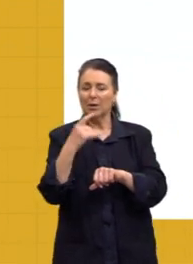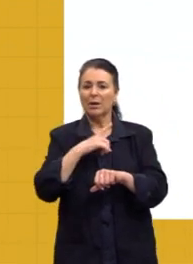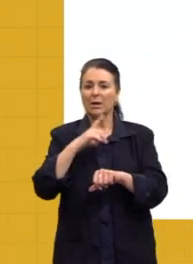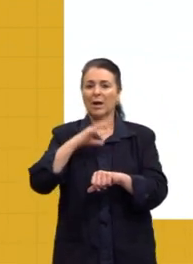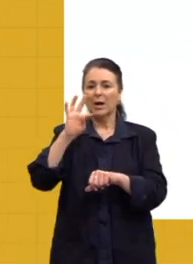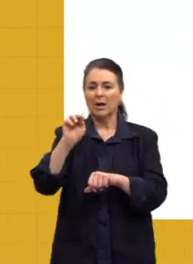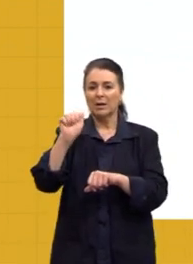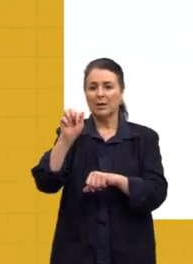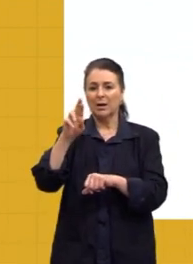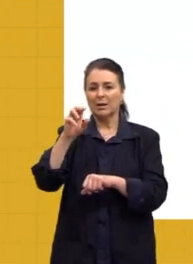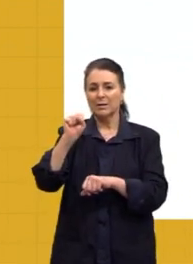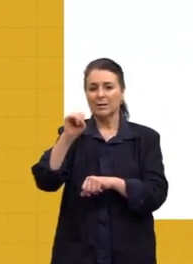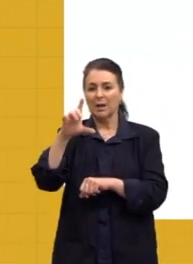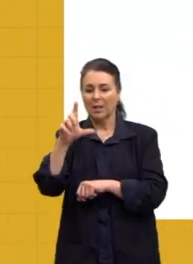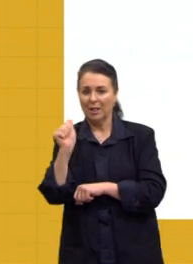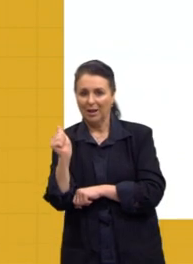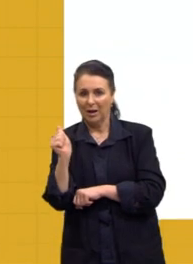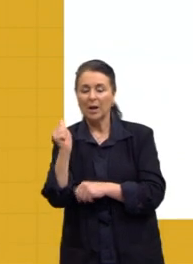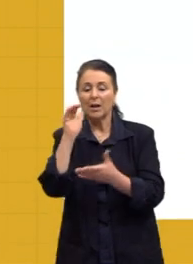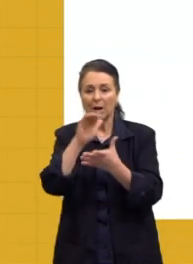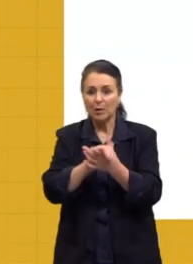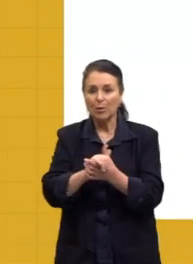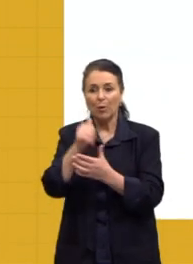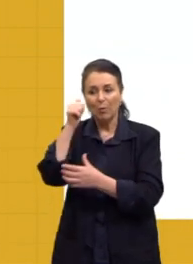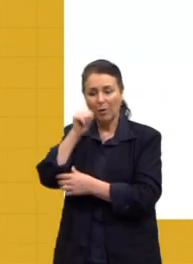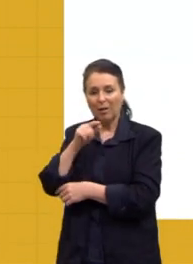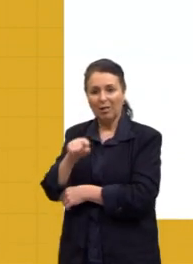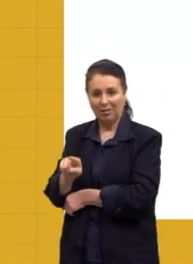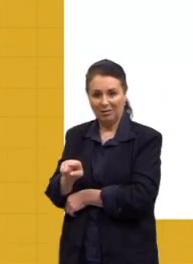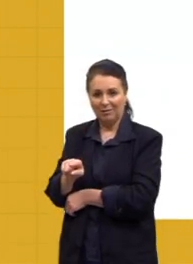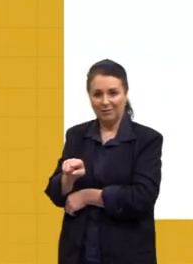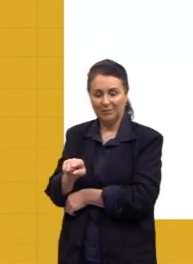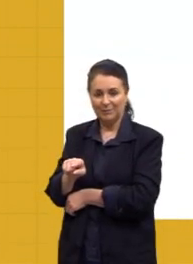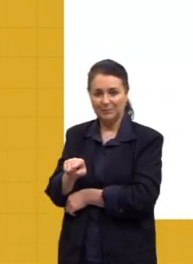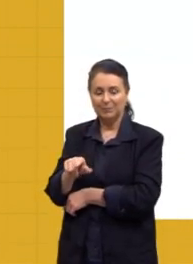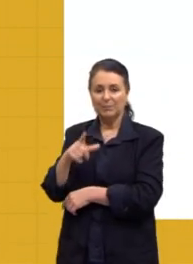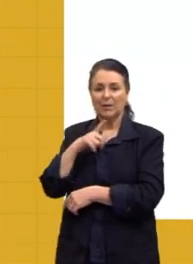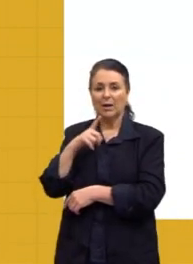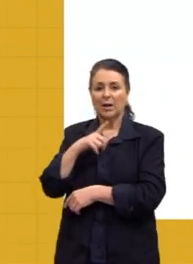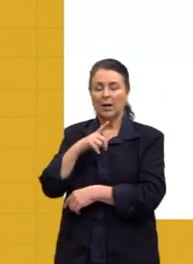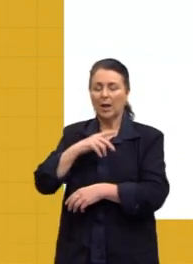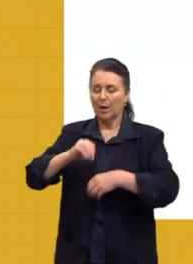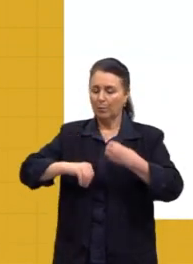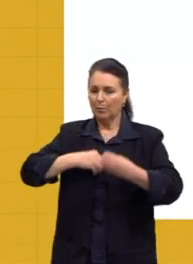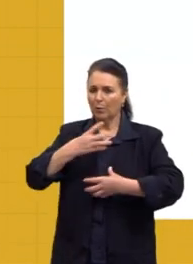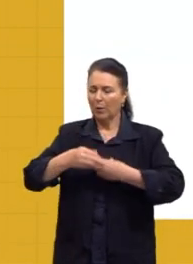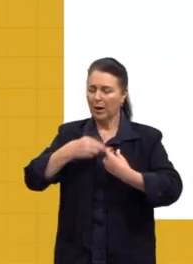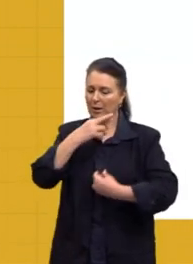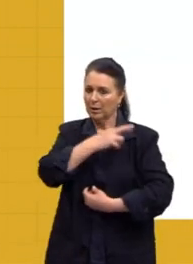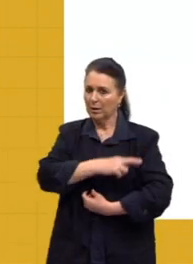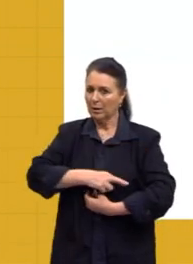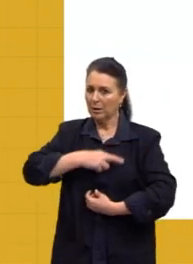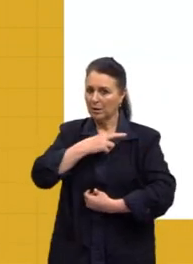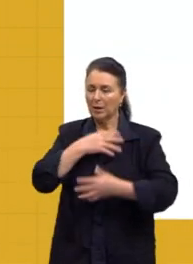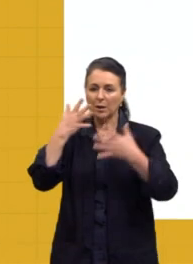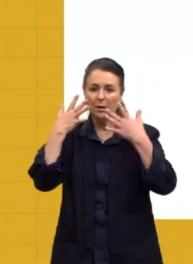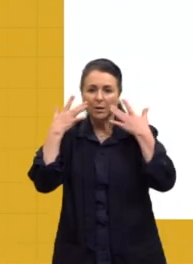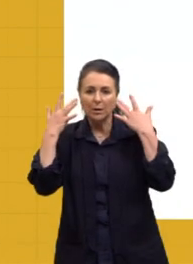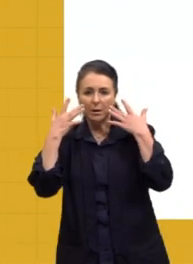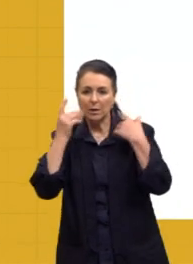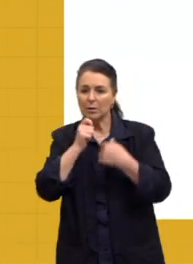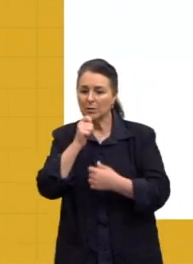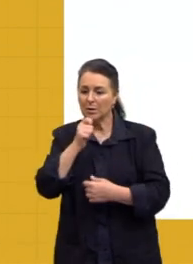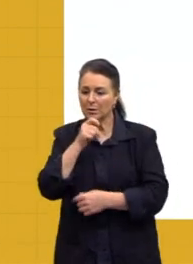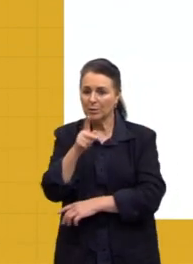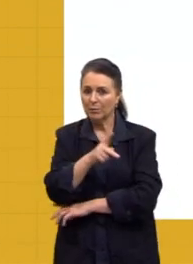Tarsila. E ele foi casado com ela. Então, ele era poeta, romancista, dramaturgo, jornalista e